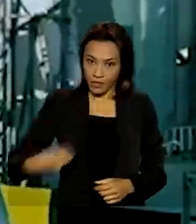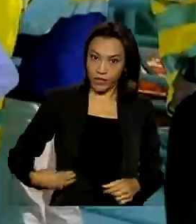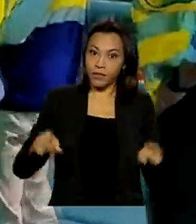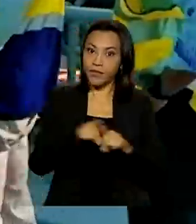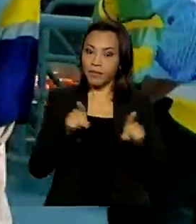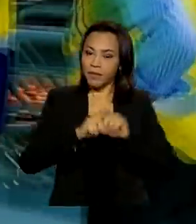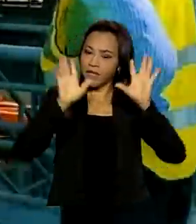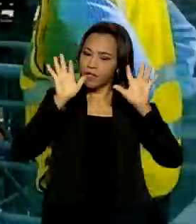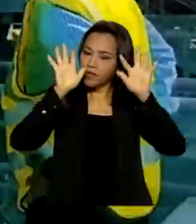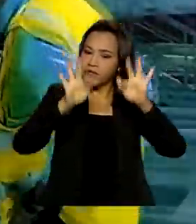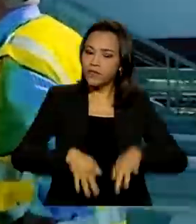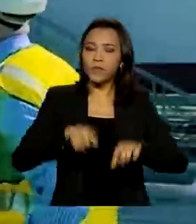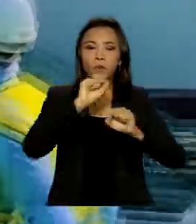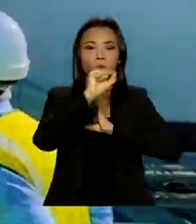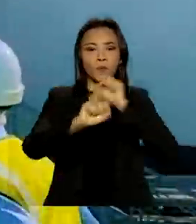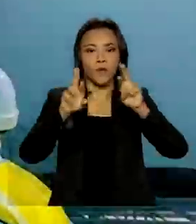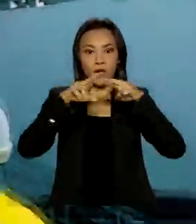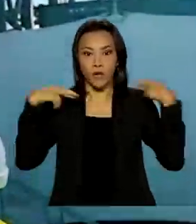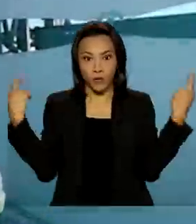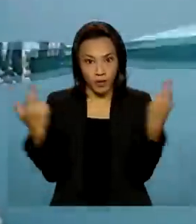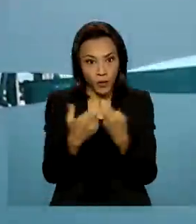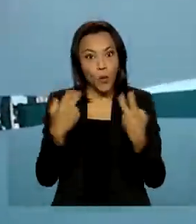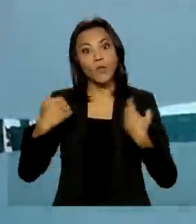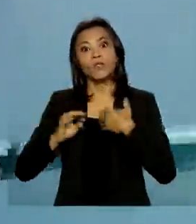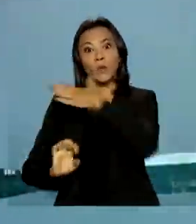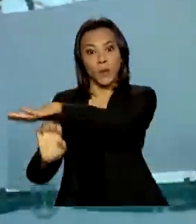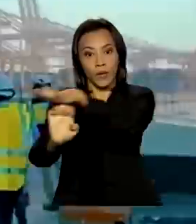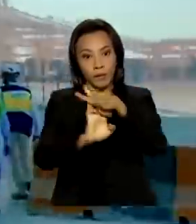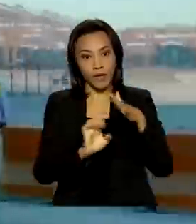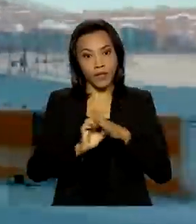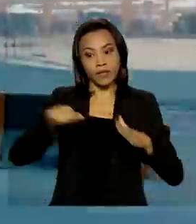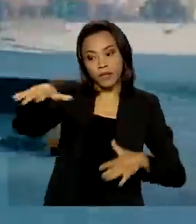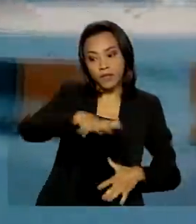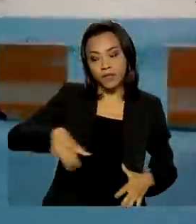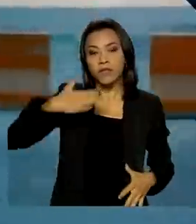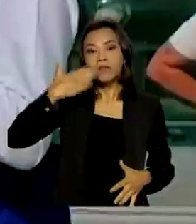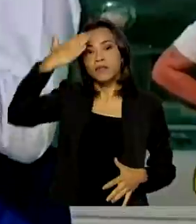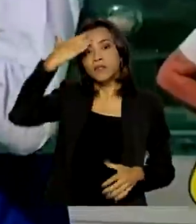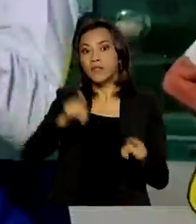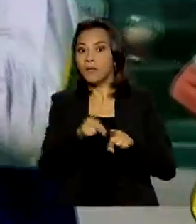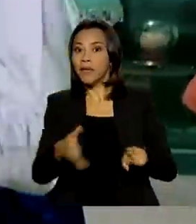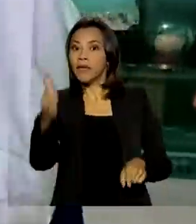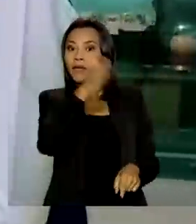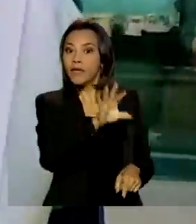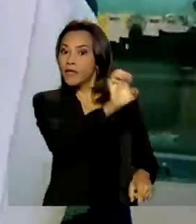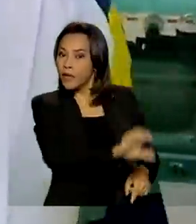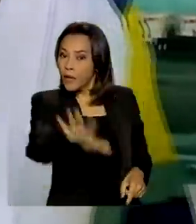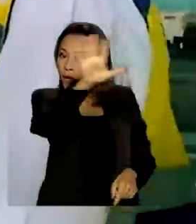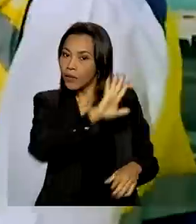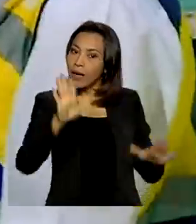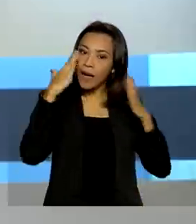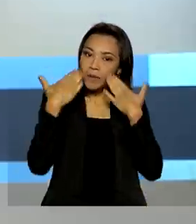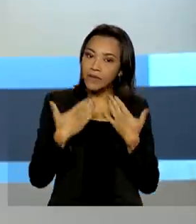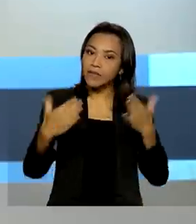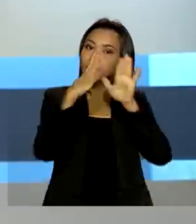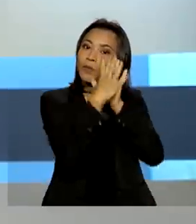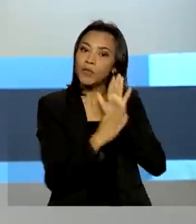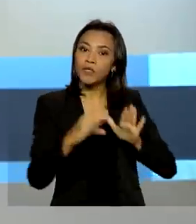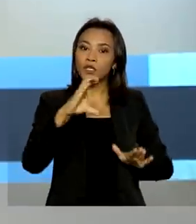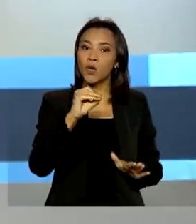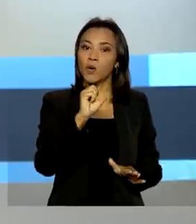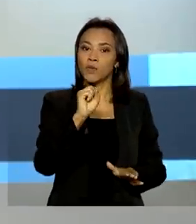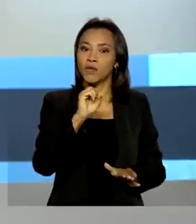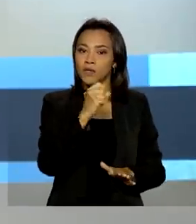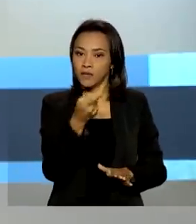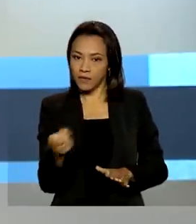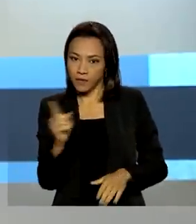finaliza rodada de reuniões com empresários do Oriente Médio e da Europa para apresentar o programa de concessões do Brasil. E